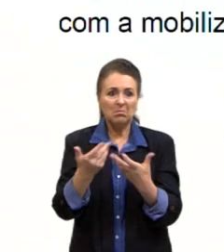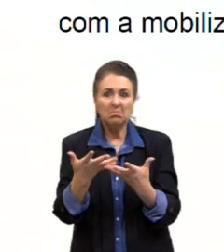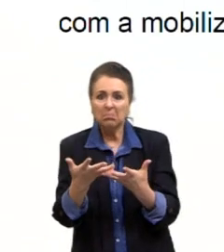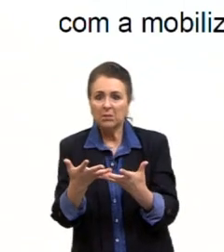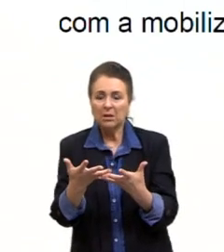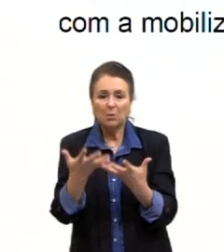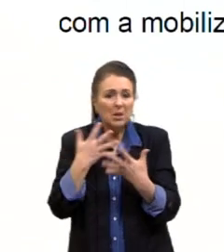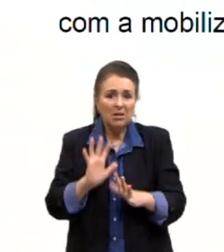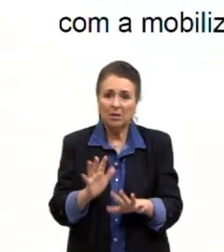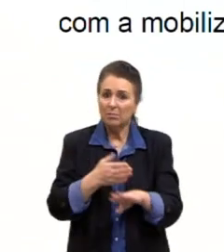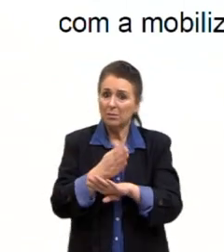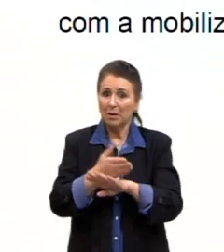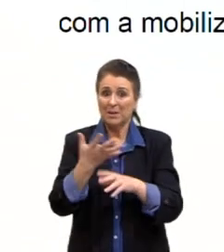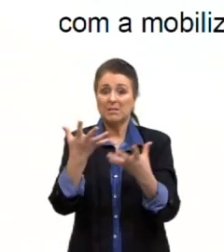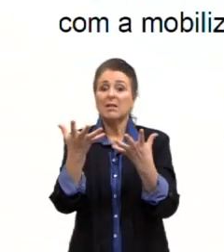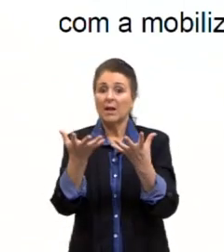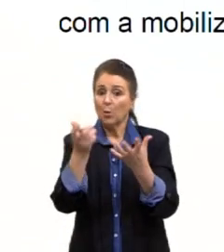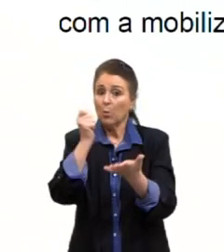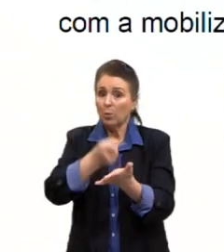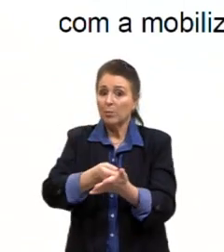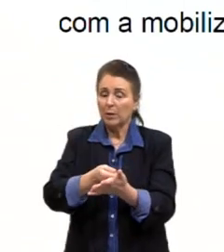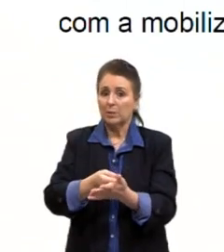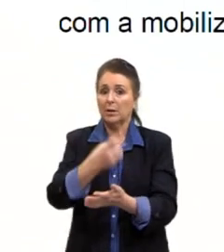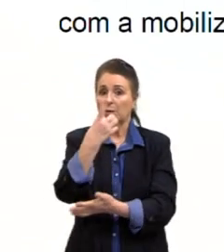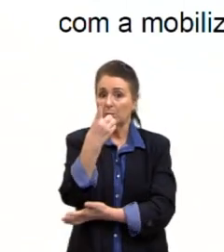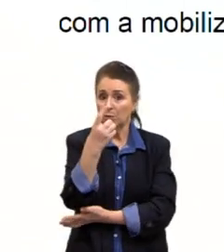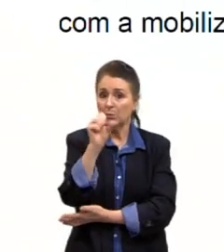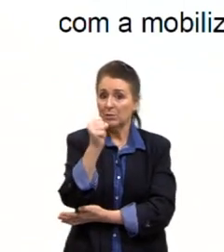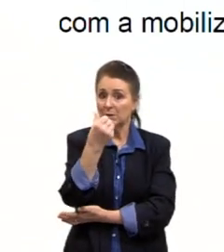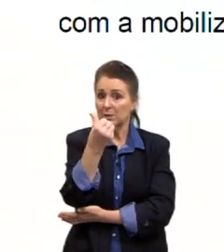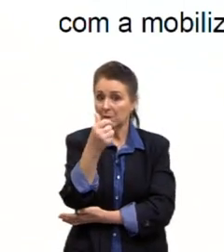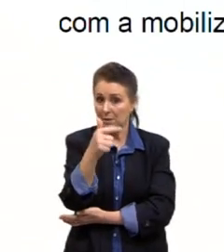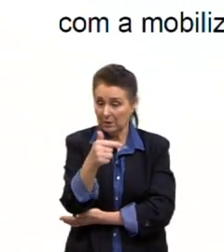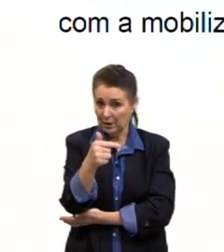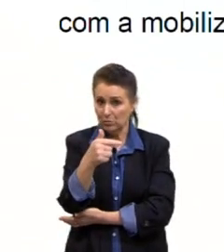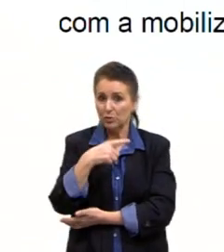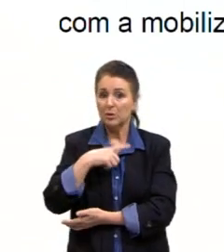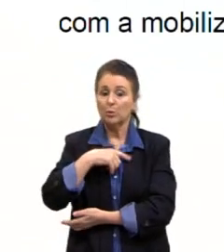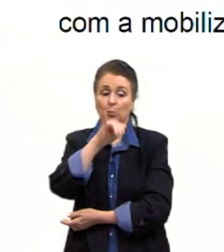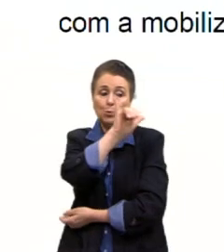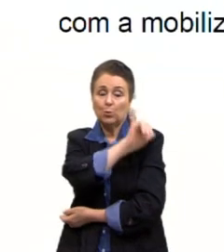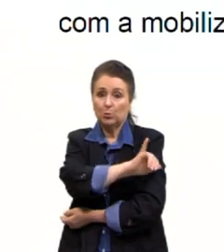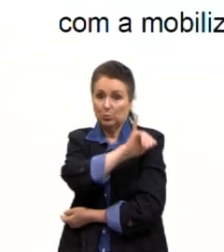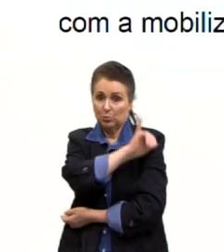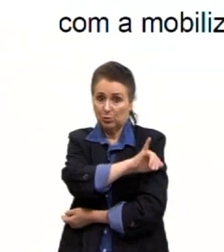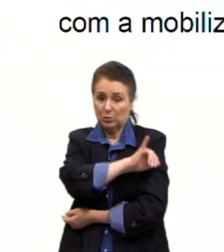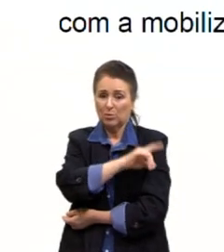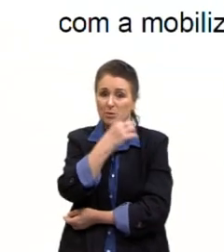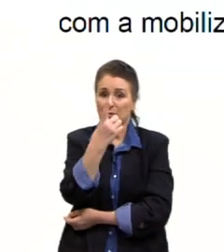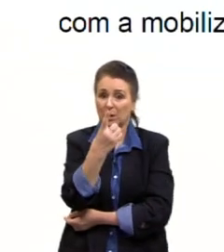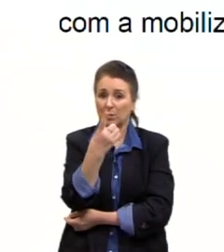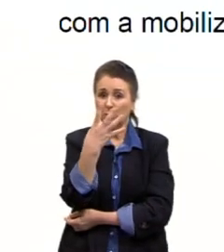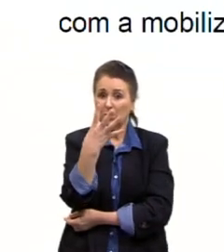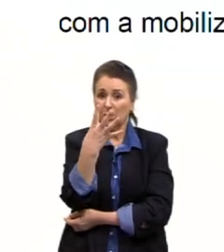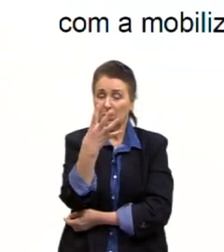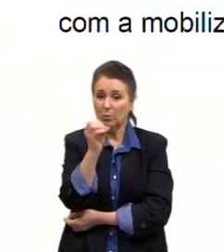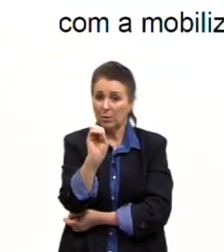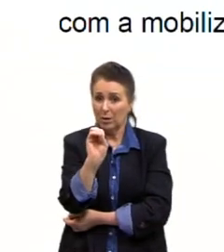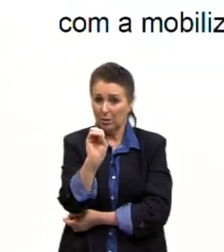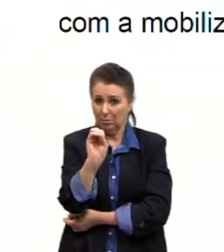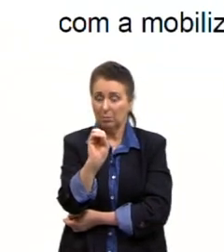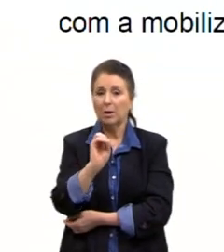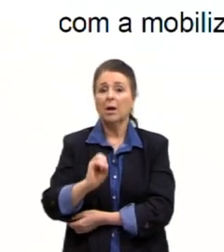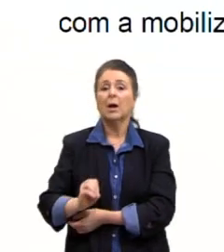levantar, em ocorrências policiais de 1867, na província do Rio de Janeiro, 140 casos de escravos